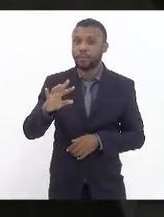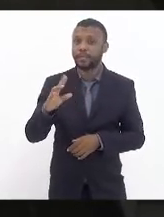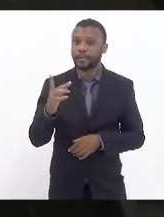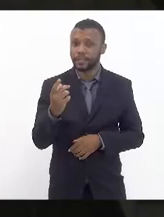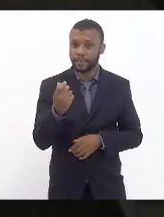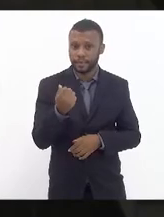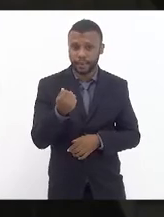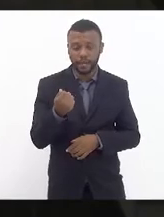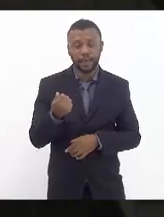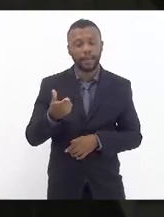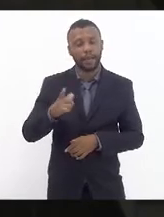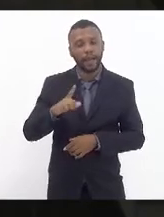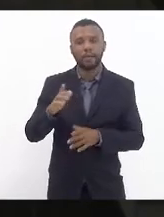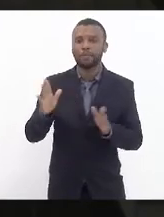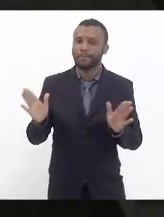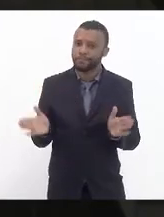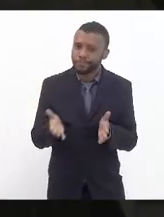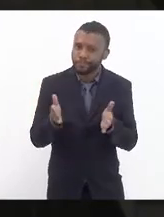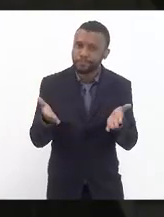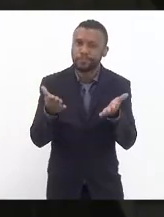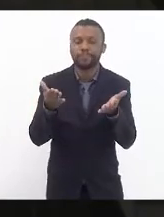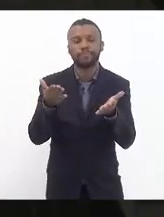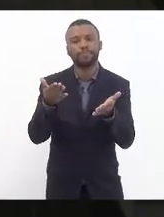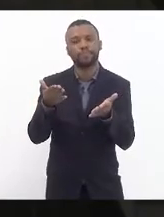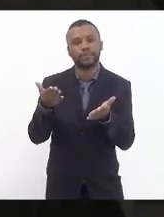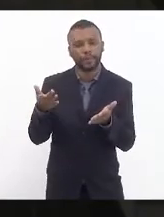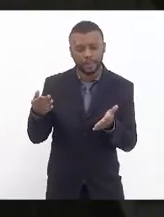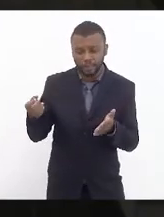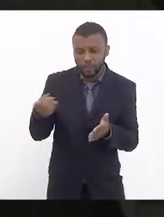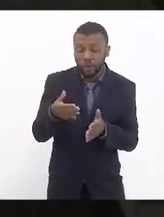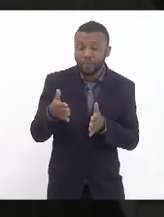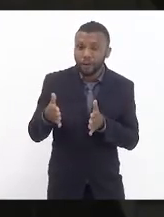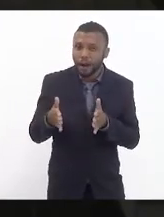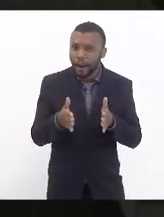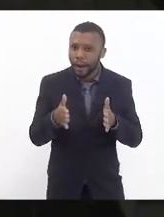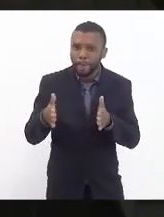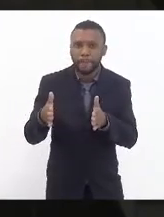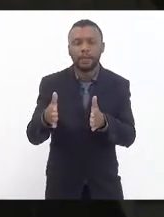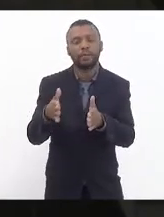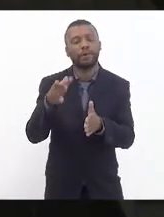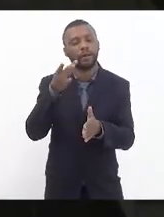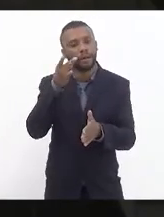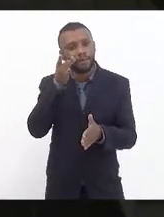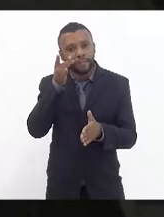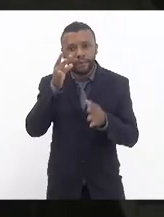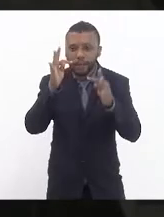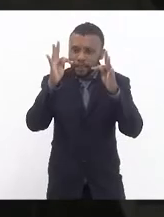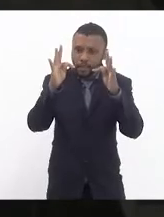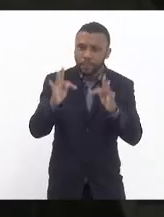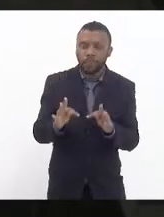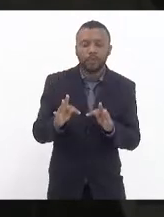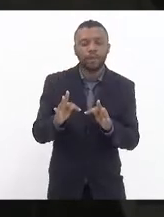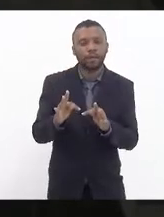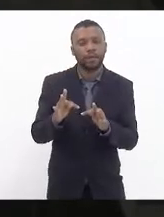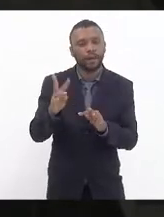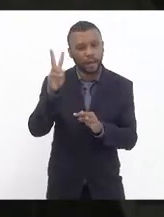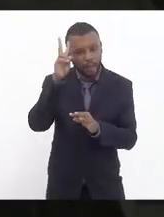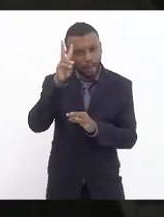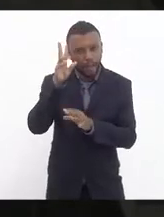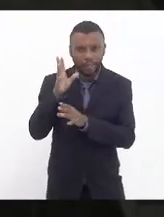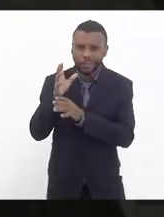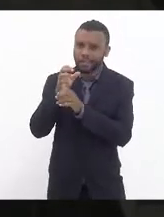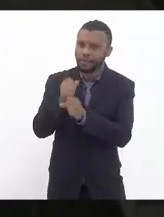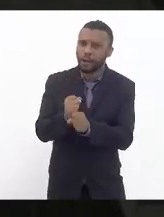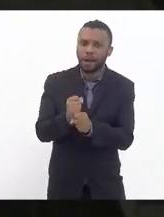além de ser uma incentivadora desse meu novo caminho, foi testemunha ocular da história da